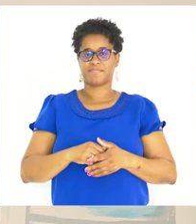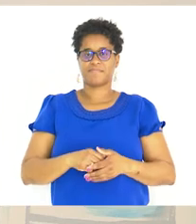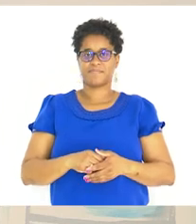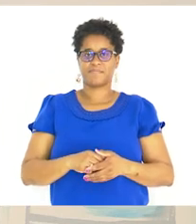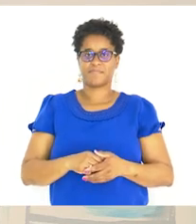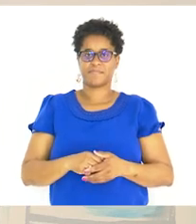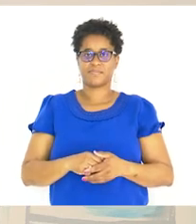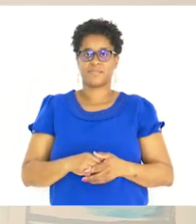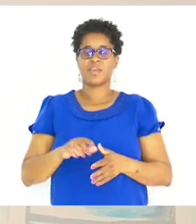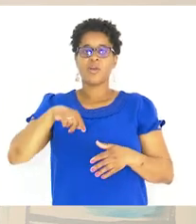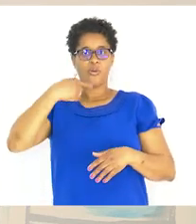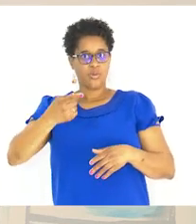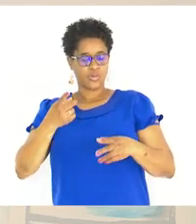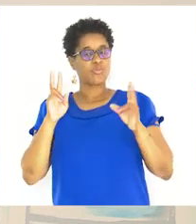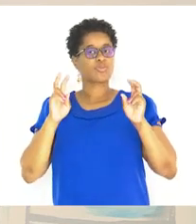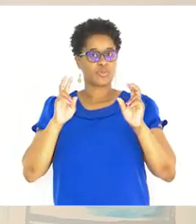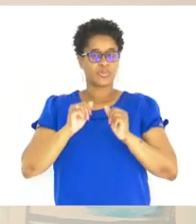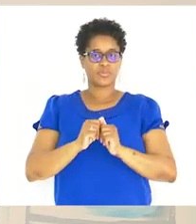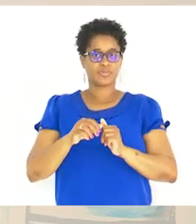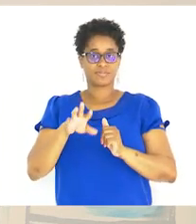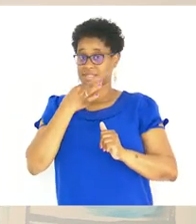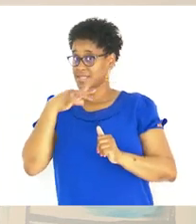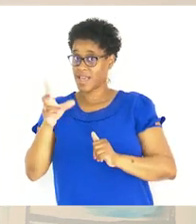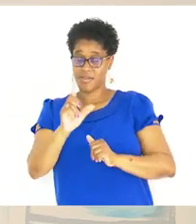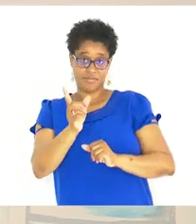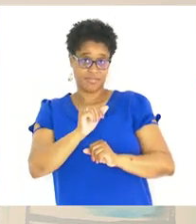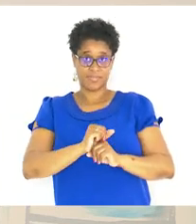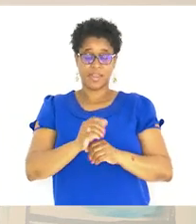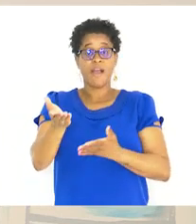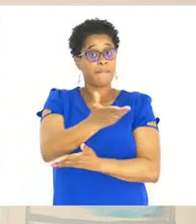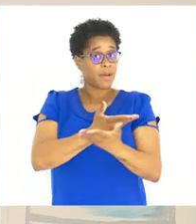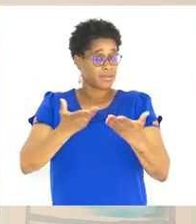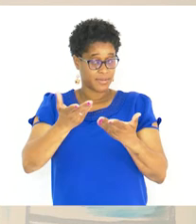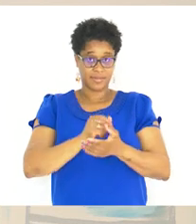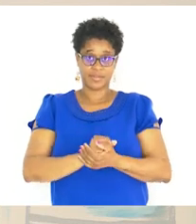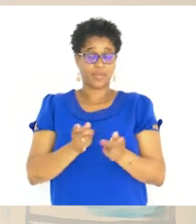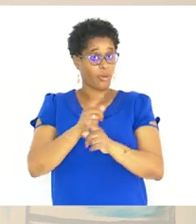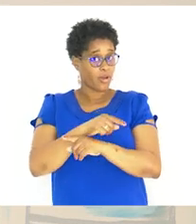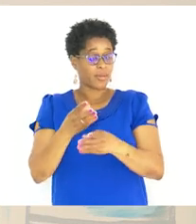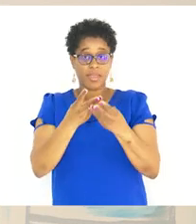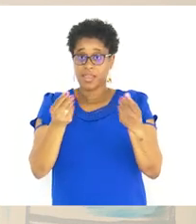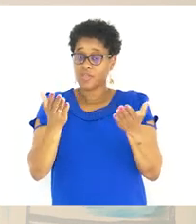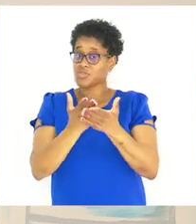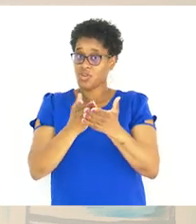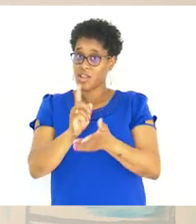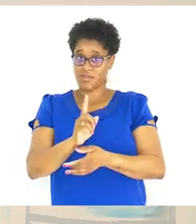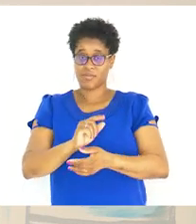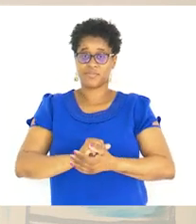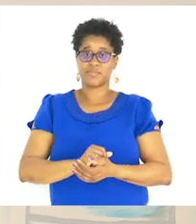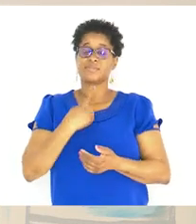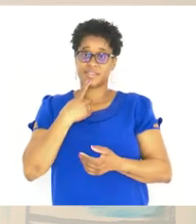Outro aspecto Não é permitido A partilha De materiais escolares